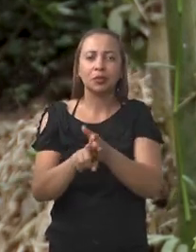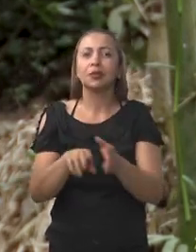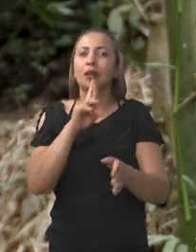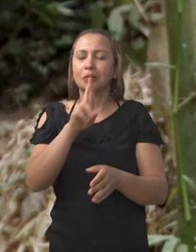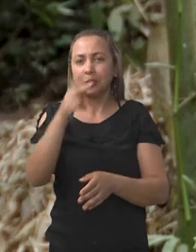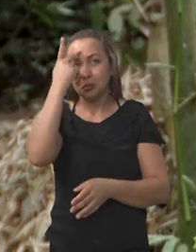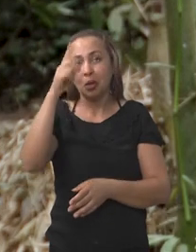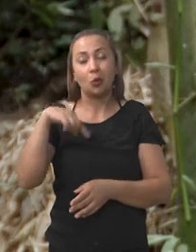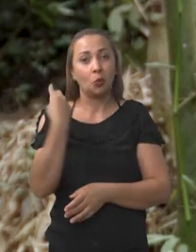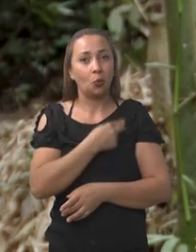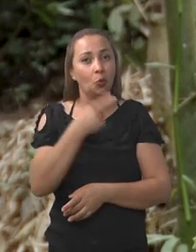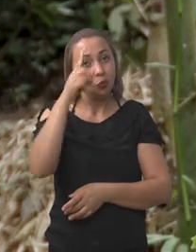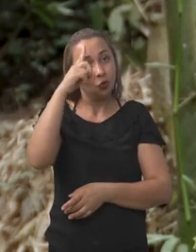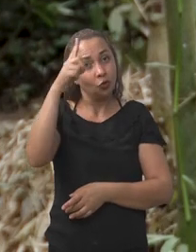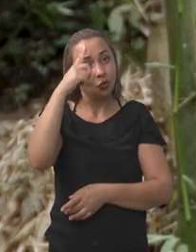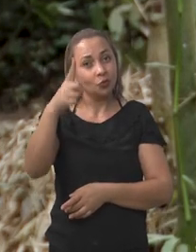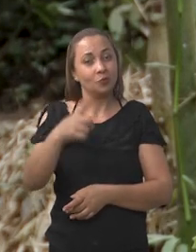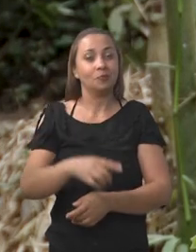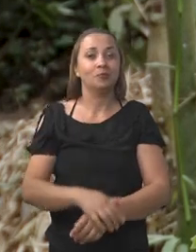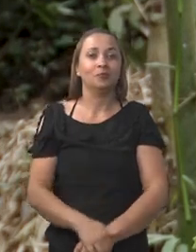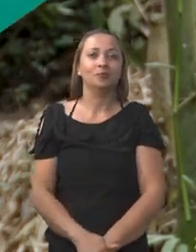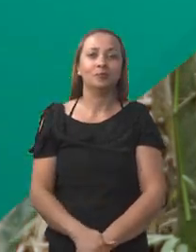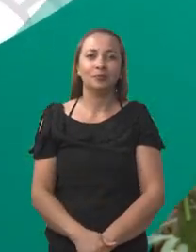soluções para o nosso dia a dia.